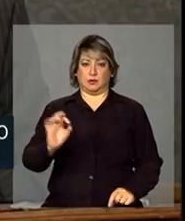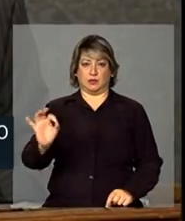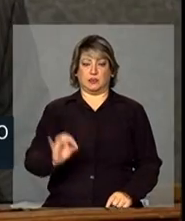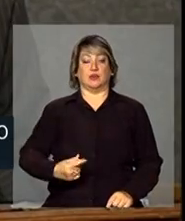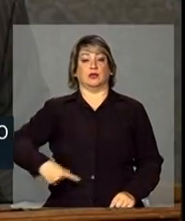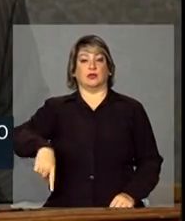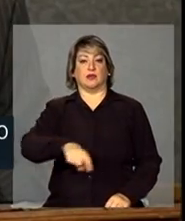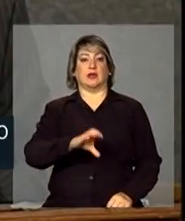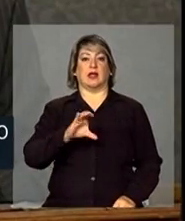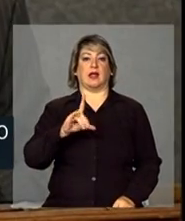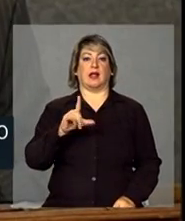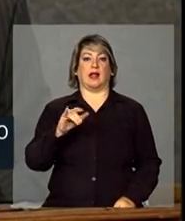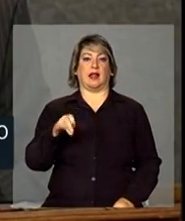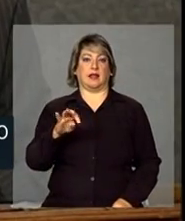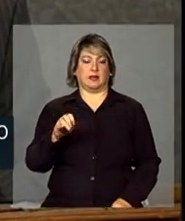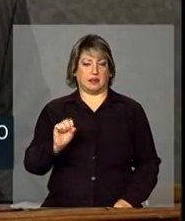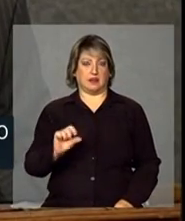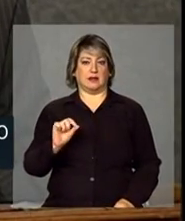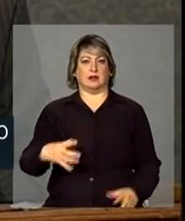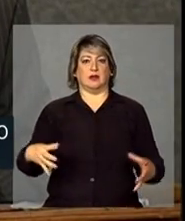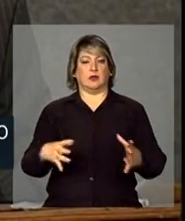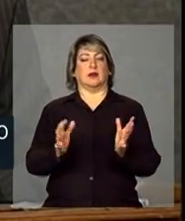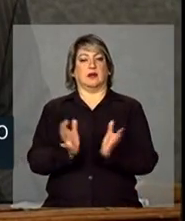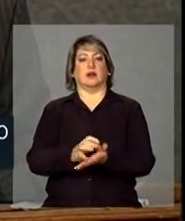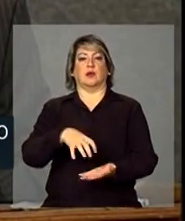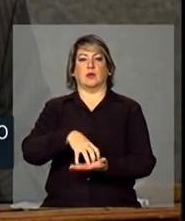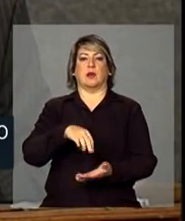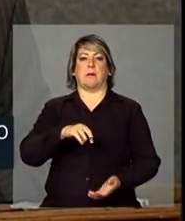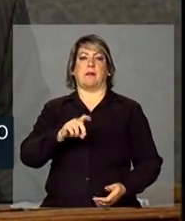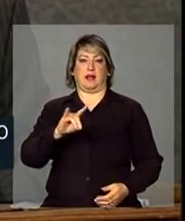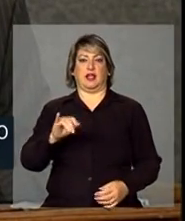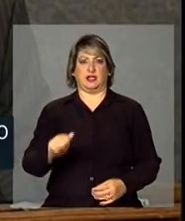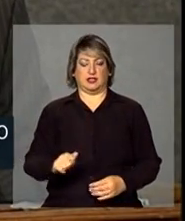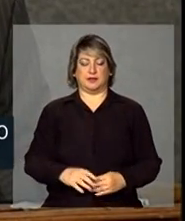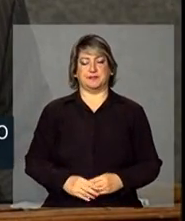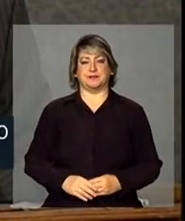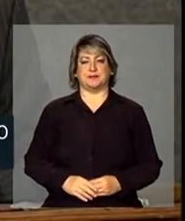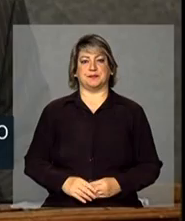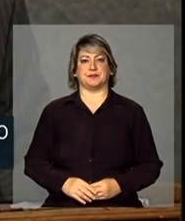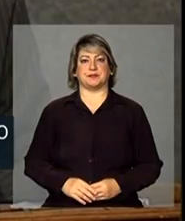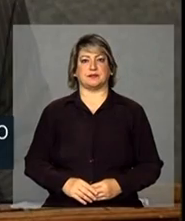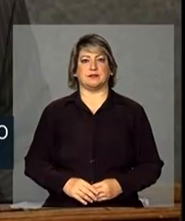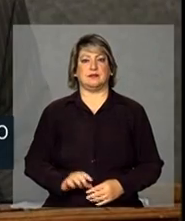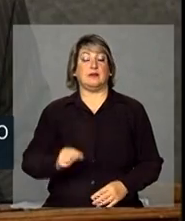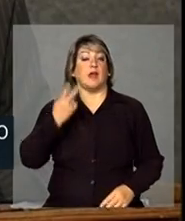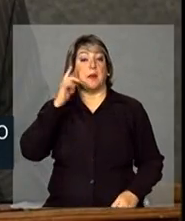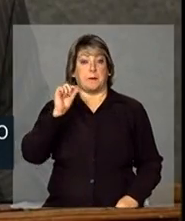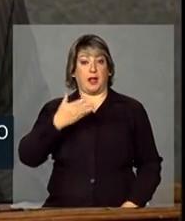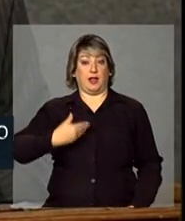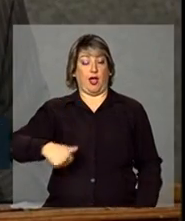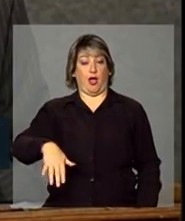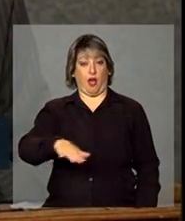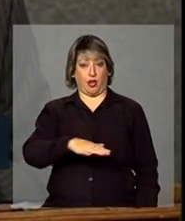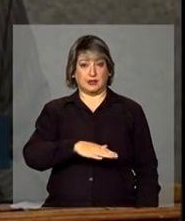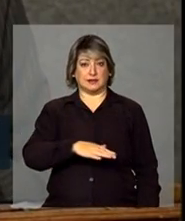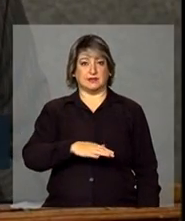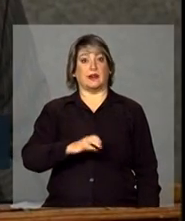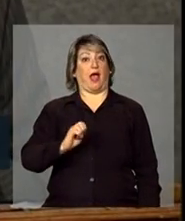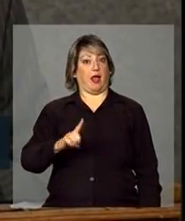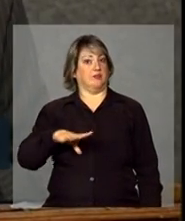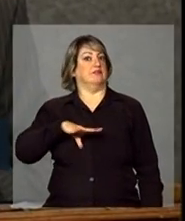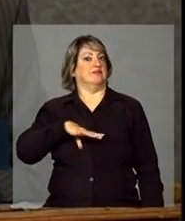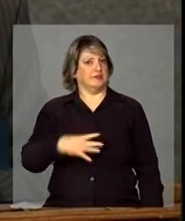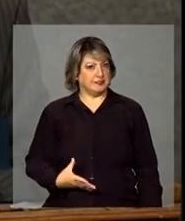clientes empreendedores são na faixa da classe média. Para nós, é um